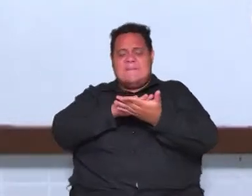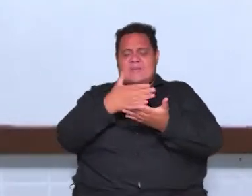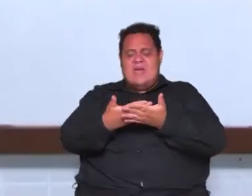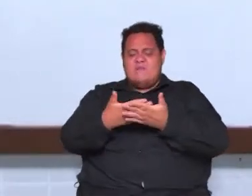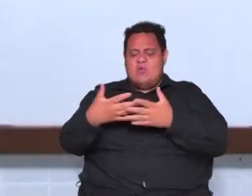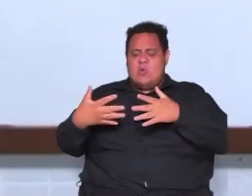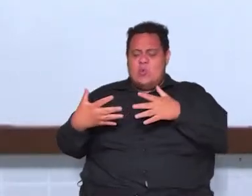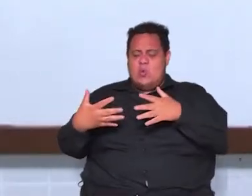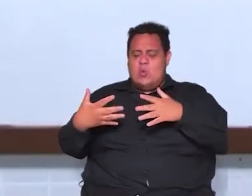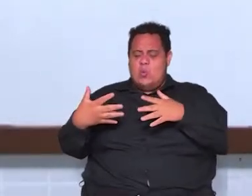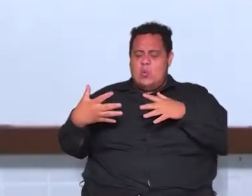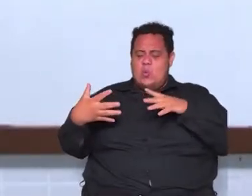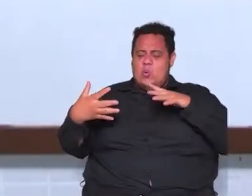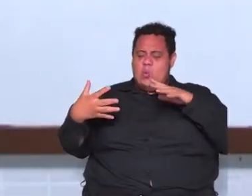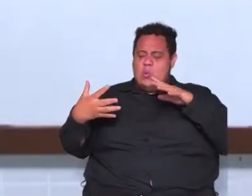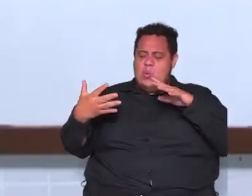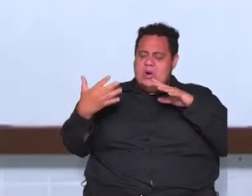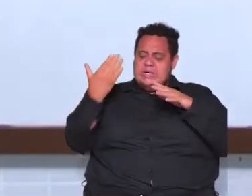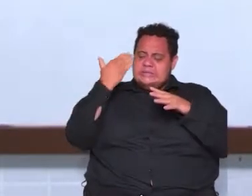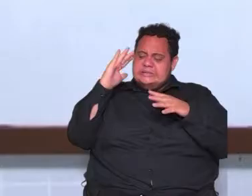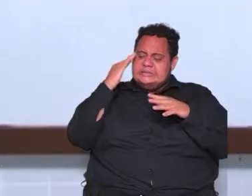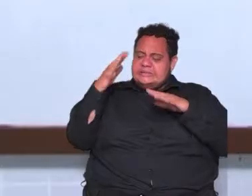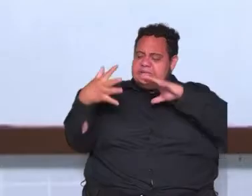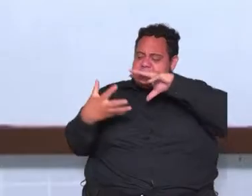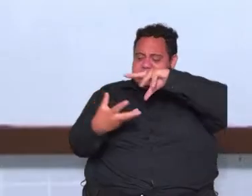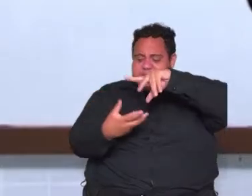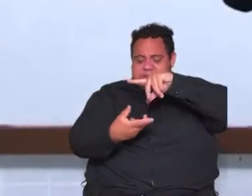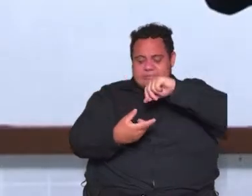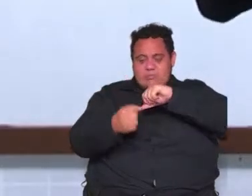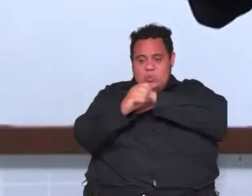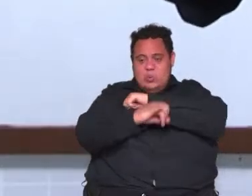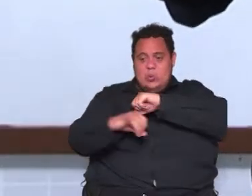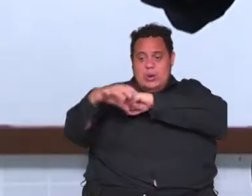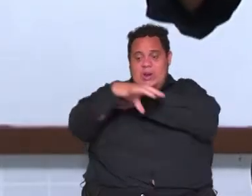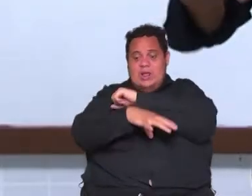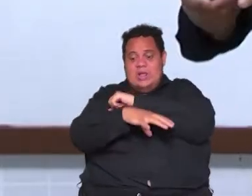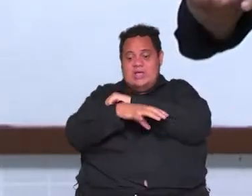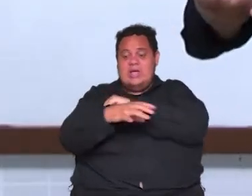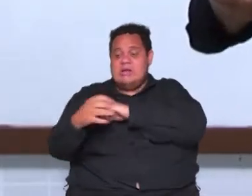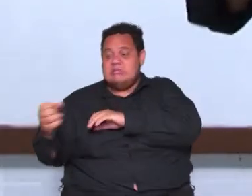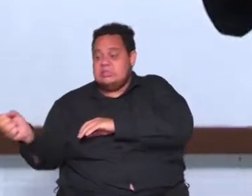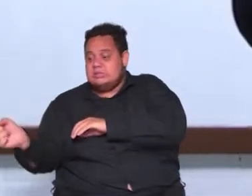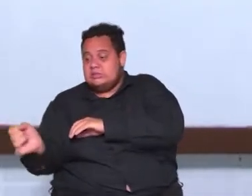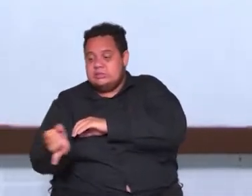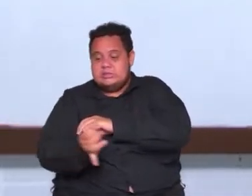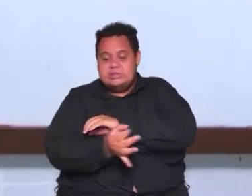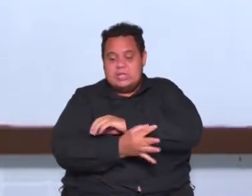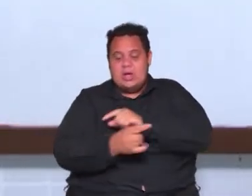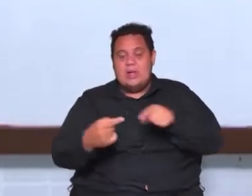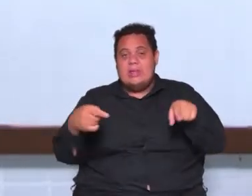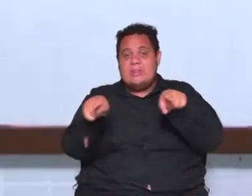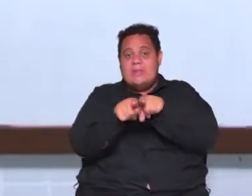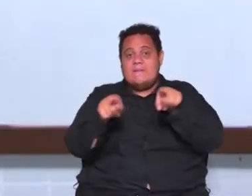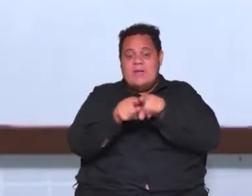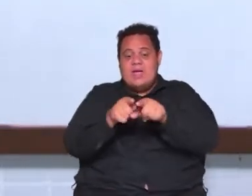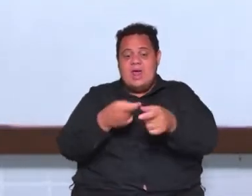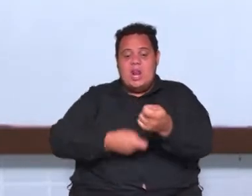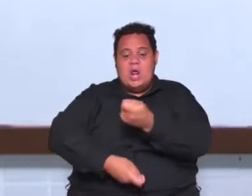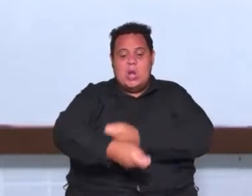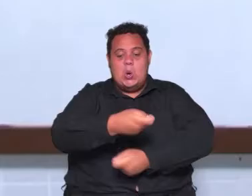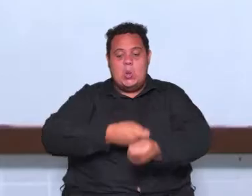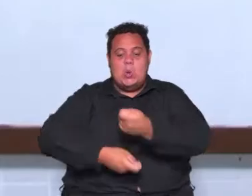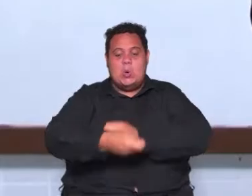burguesia tinha o entendimento de mundo inclusive o iluminismo ele vai trazer inovações também na área econômica